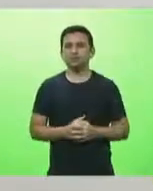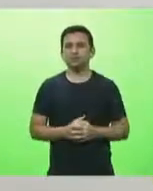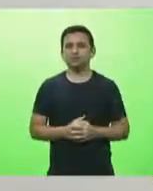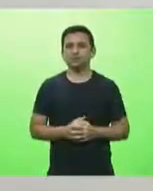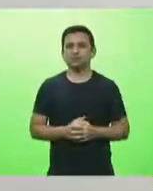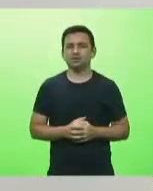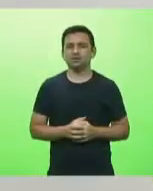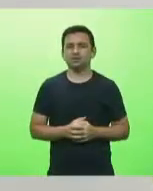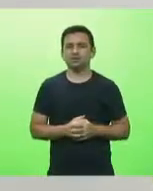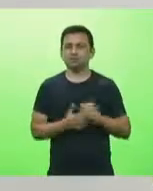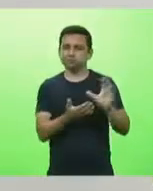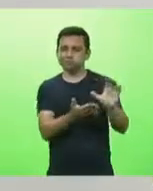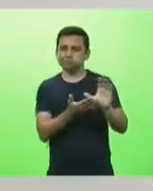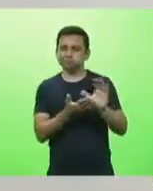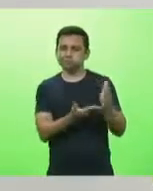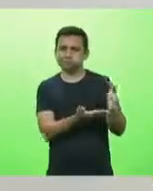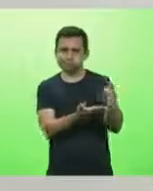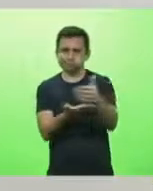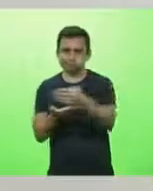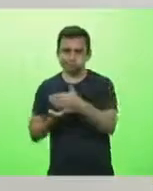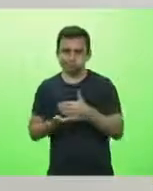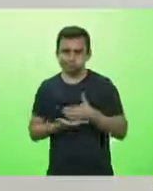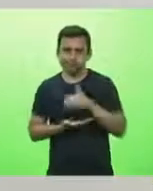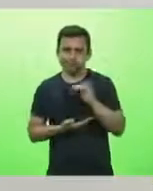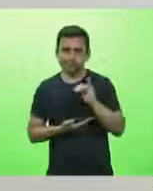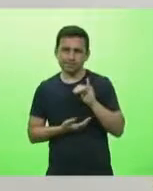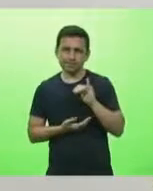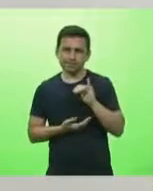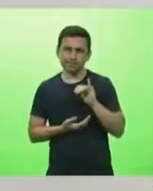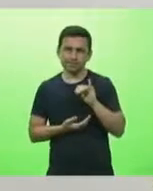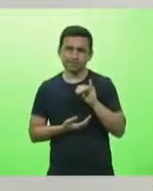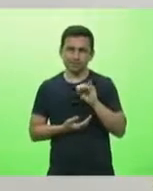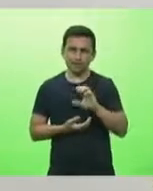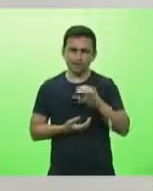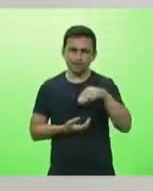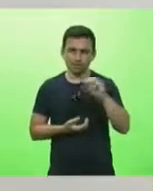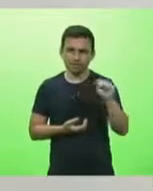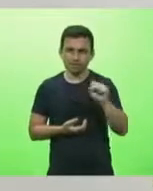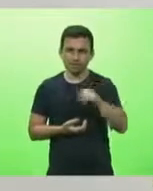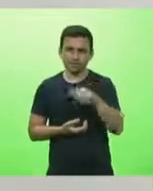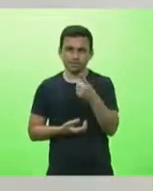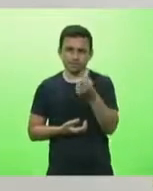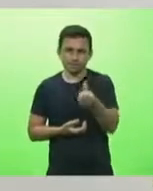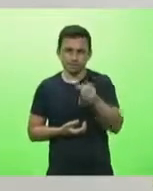que entra do ICMS total é 16%, em Santa Catarina.